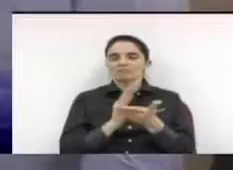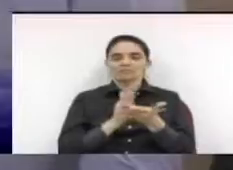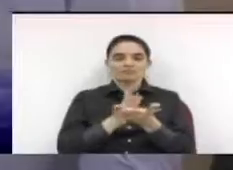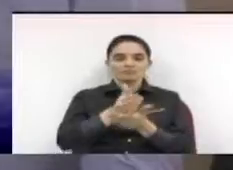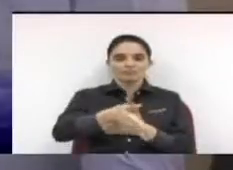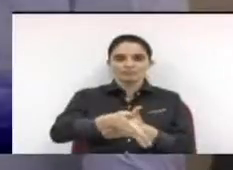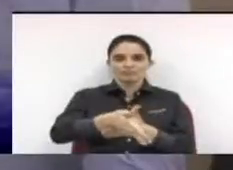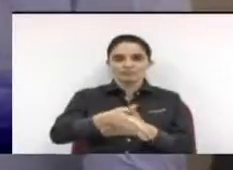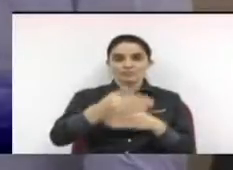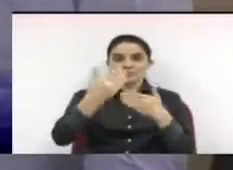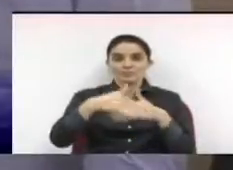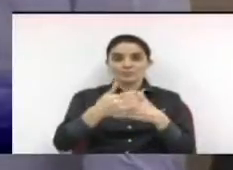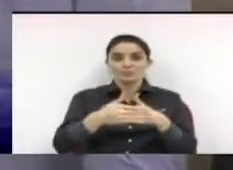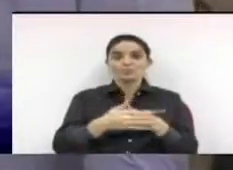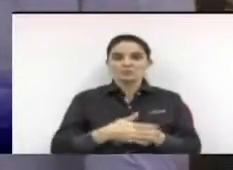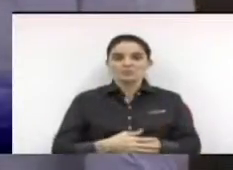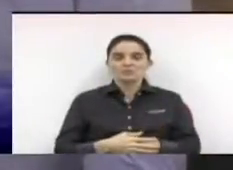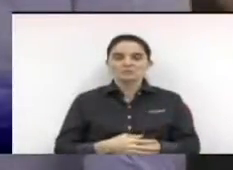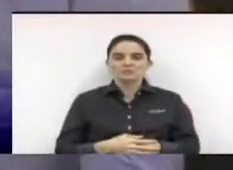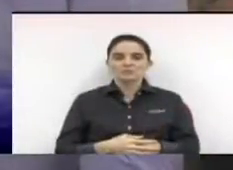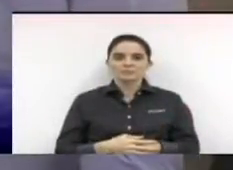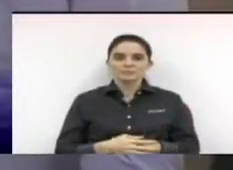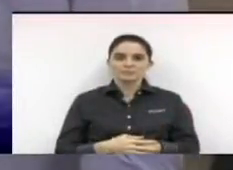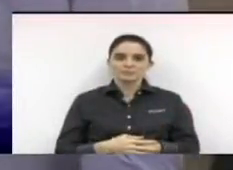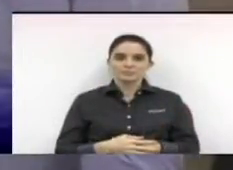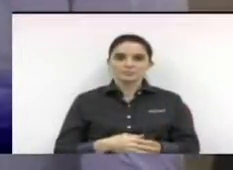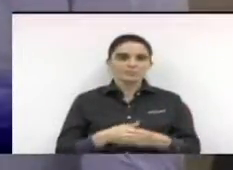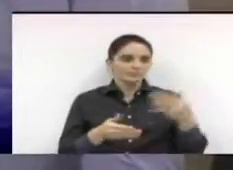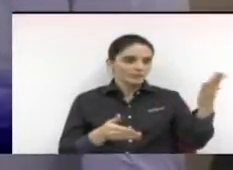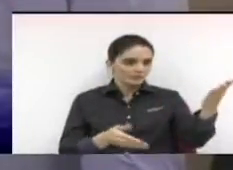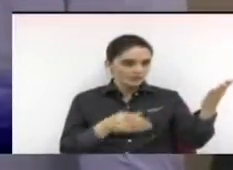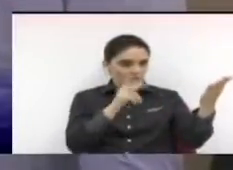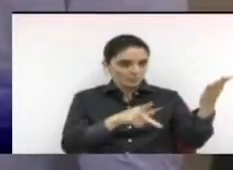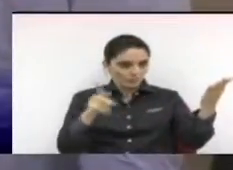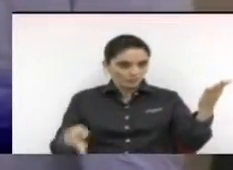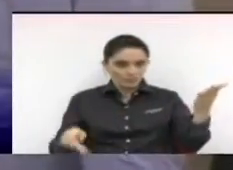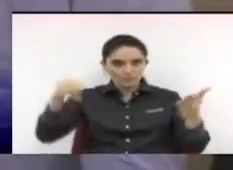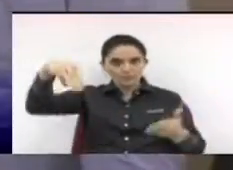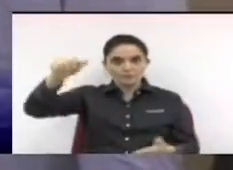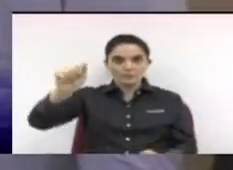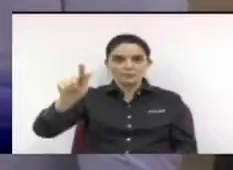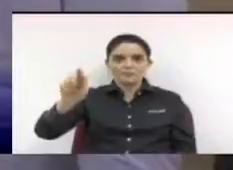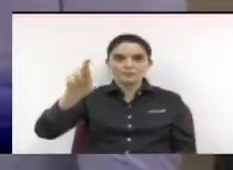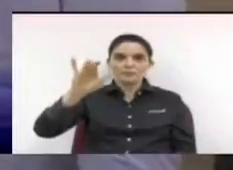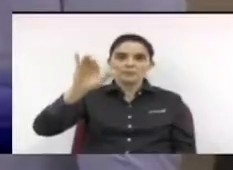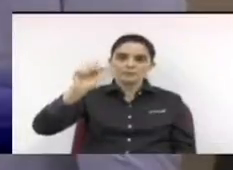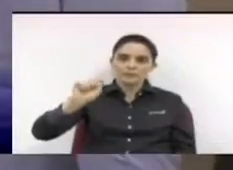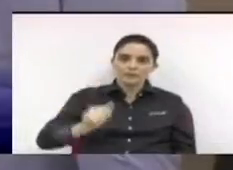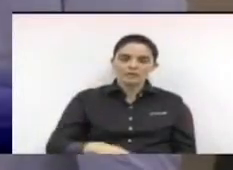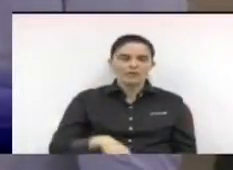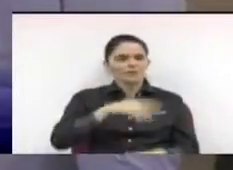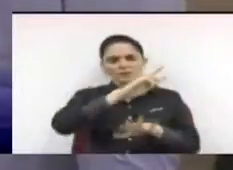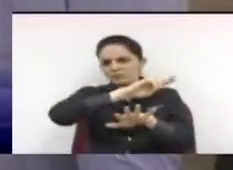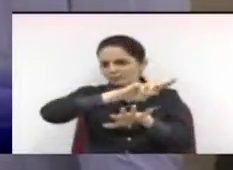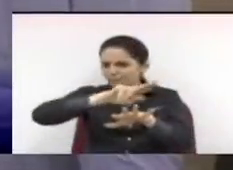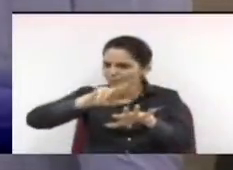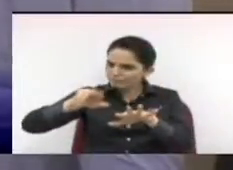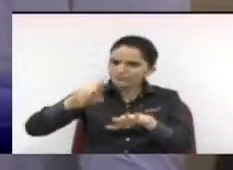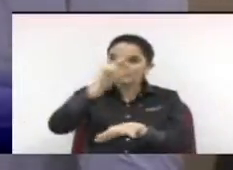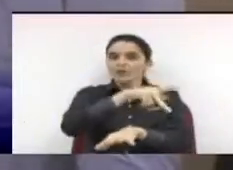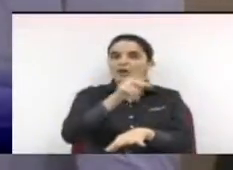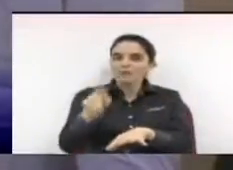prova e aqui tem alguns educadores na minha época o Magri o Félix a Claudi Mares